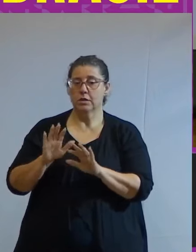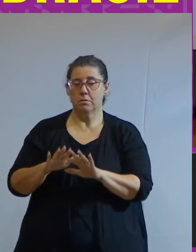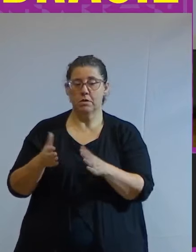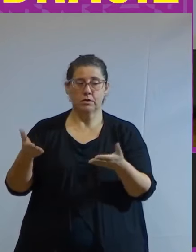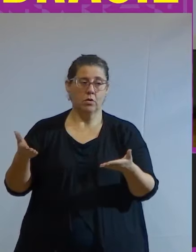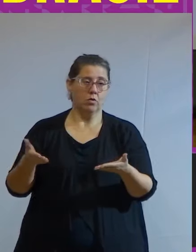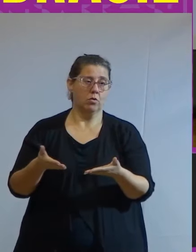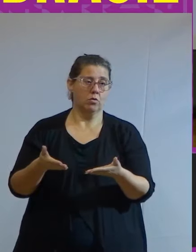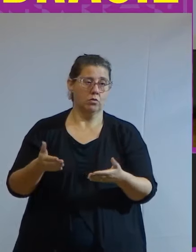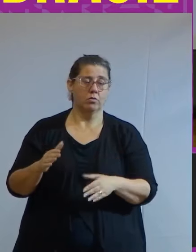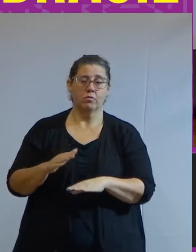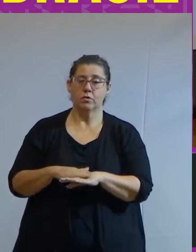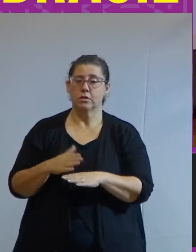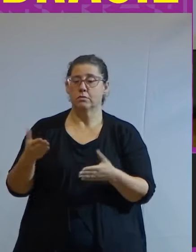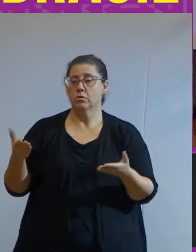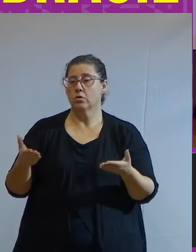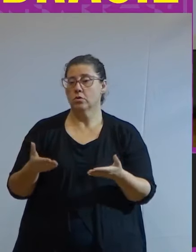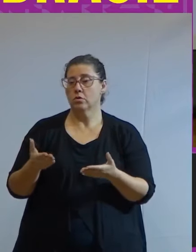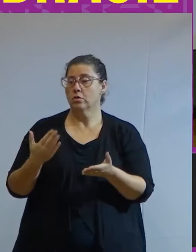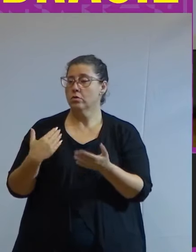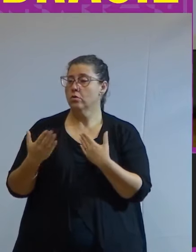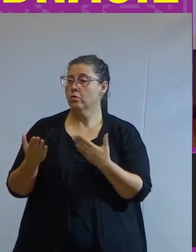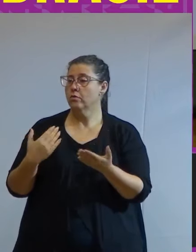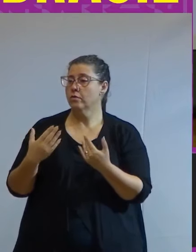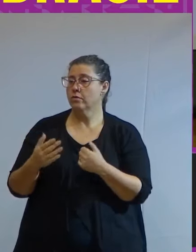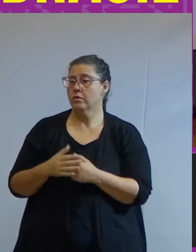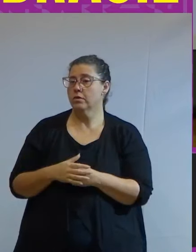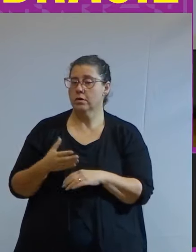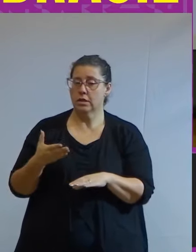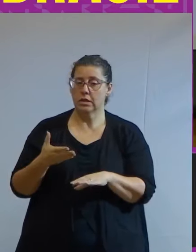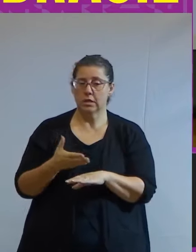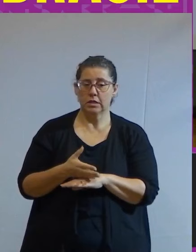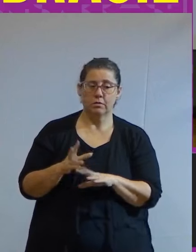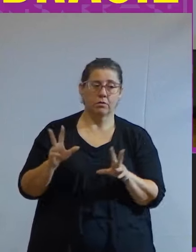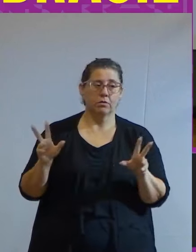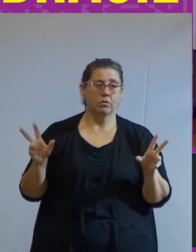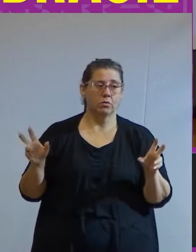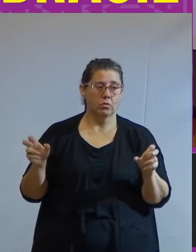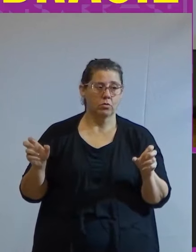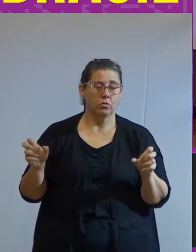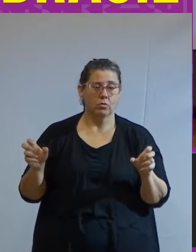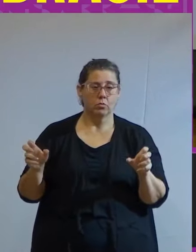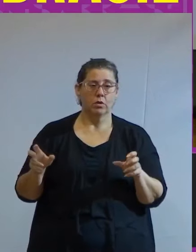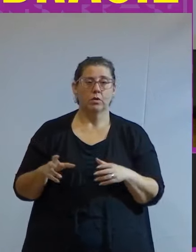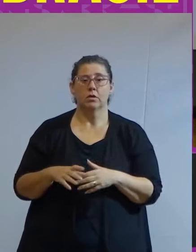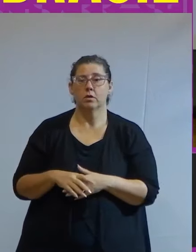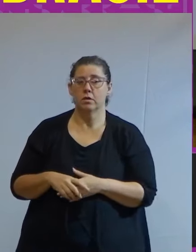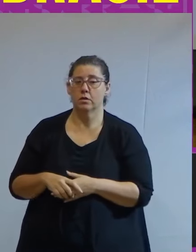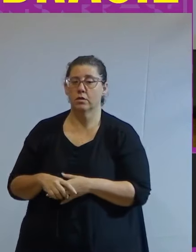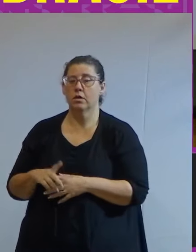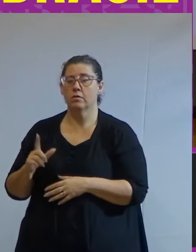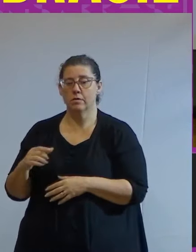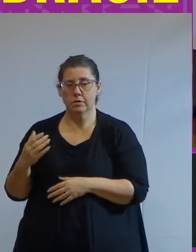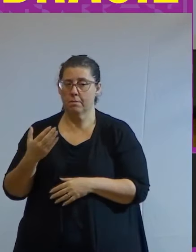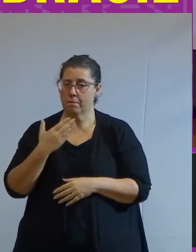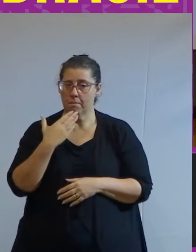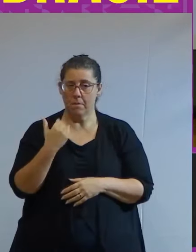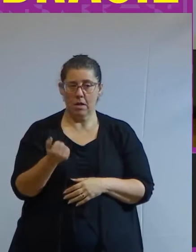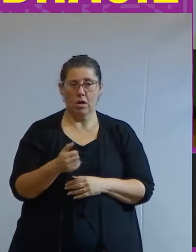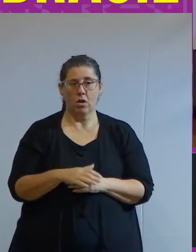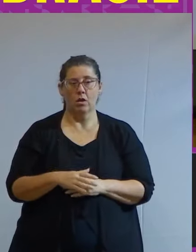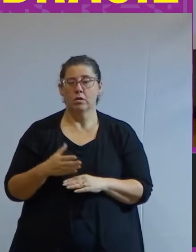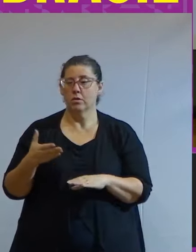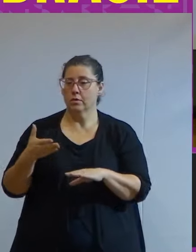partir de hoje realizamos aqui hoje essa conversa adentrar nesse mundo conversar sobre esse assunto será muito melhor então